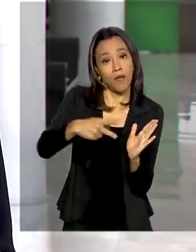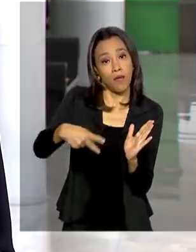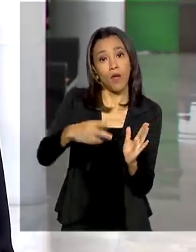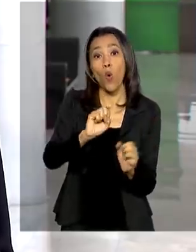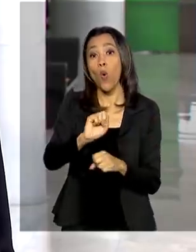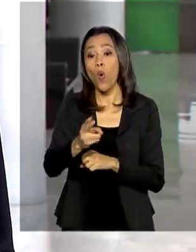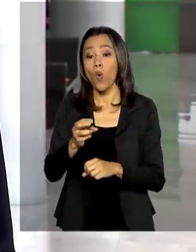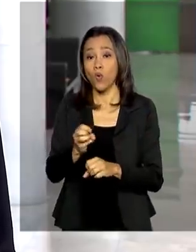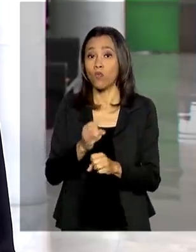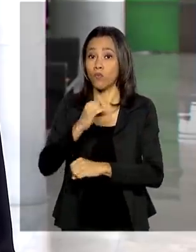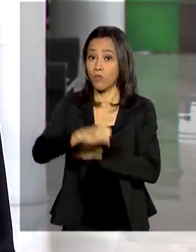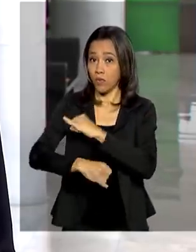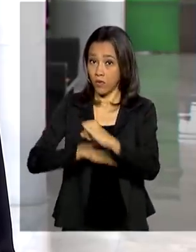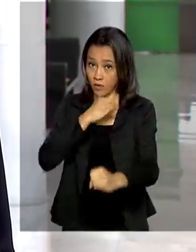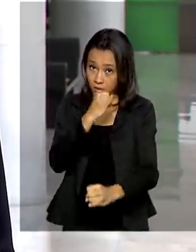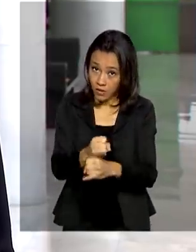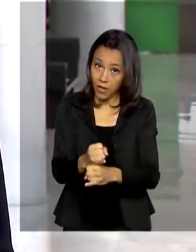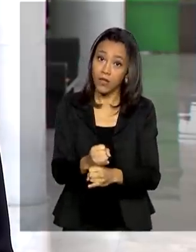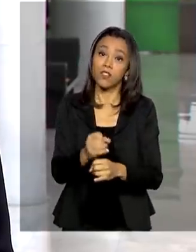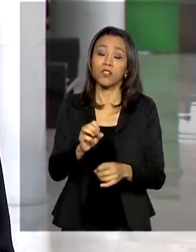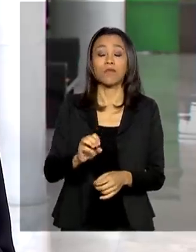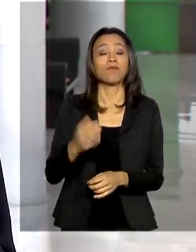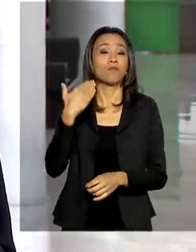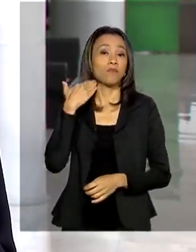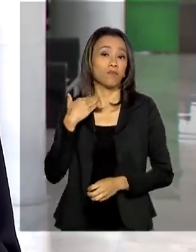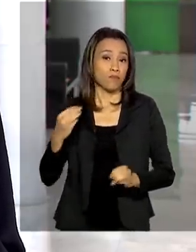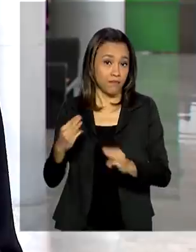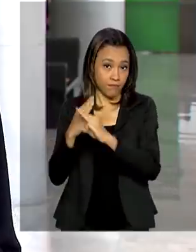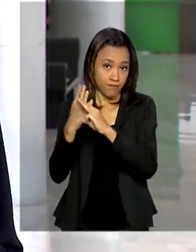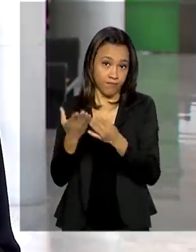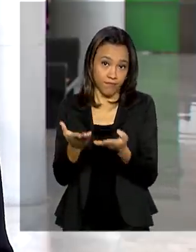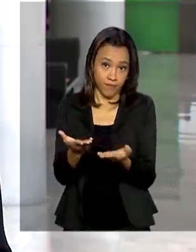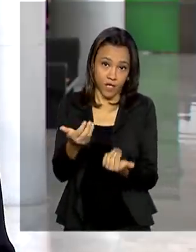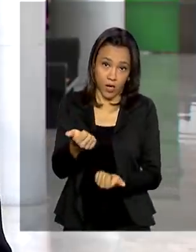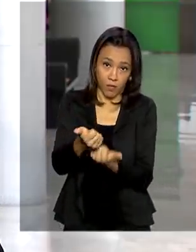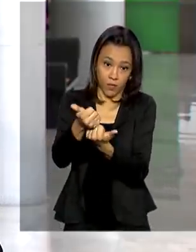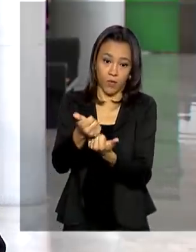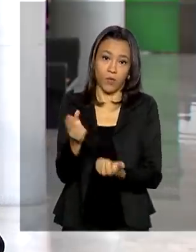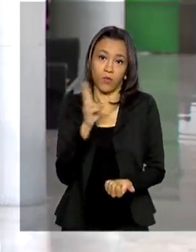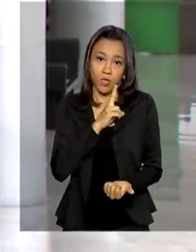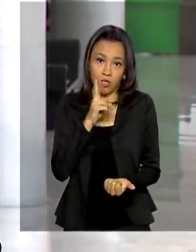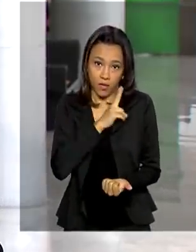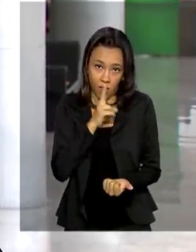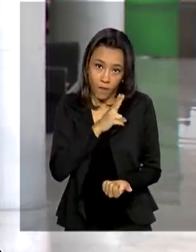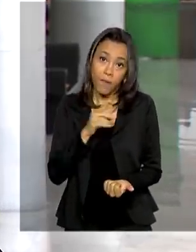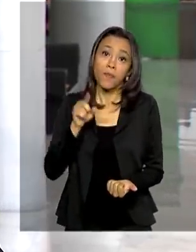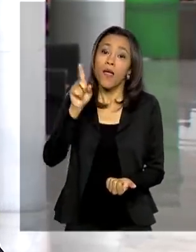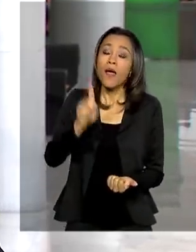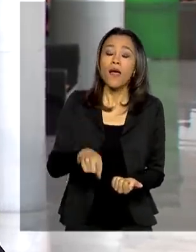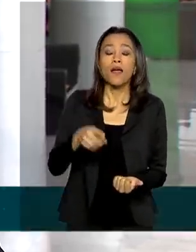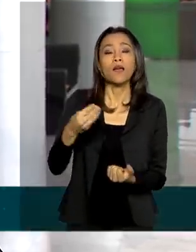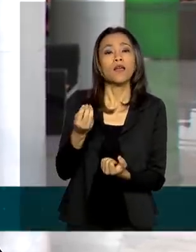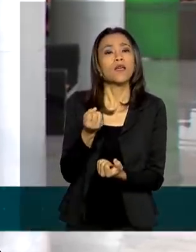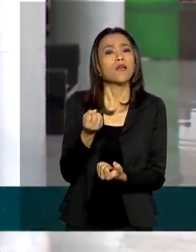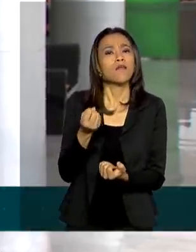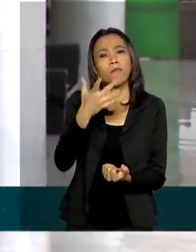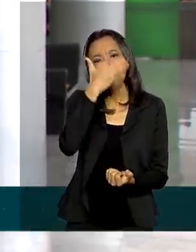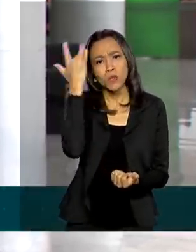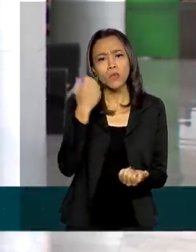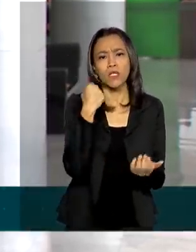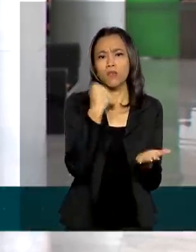auxílio.caixa.gov.br. O auxílio emergencial é para informais e